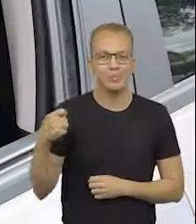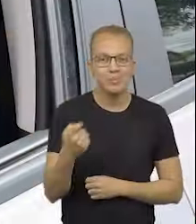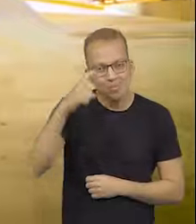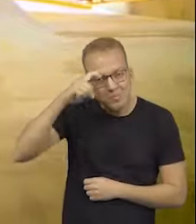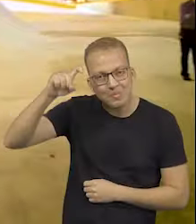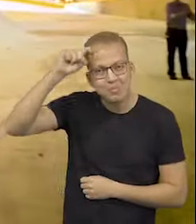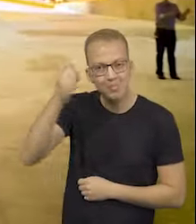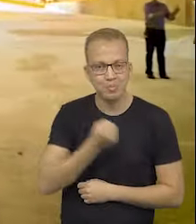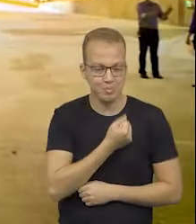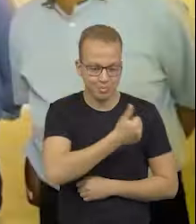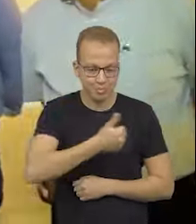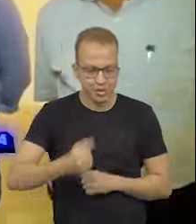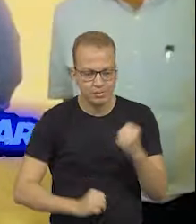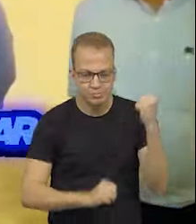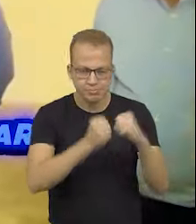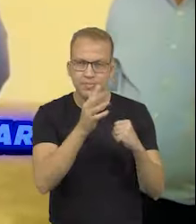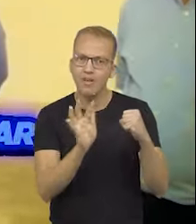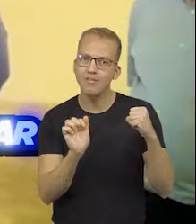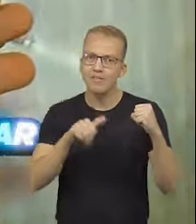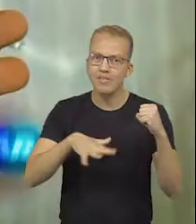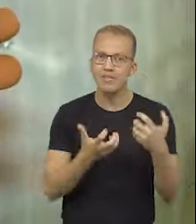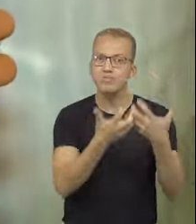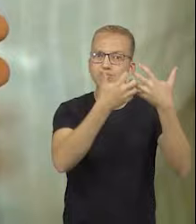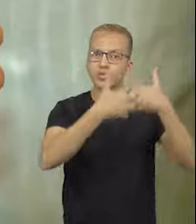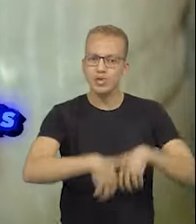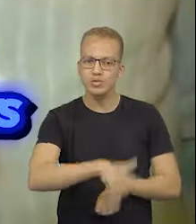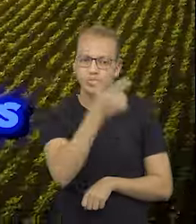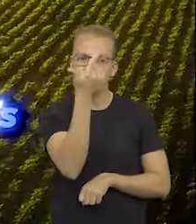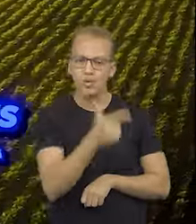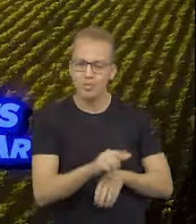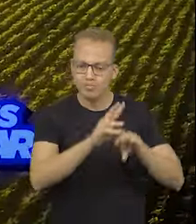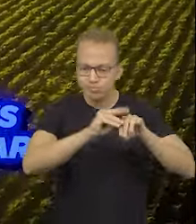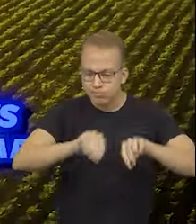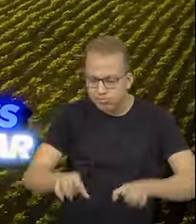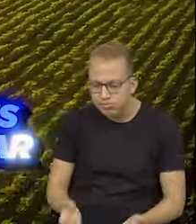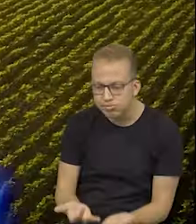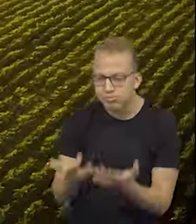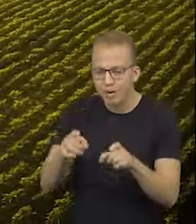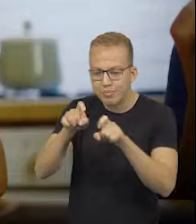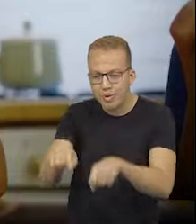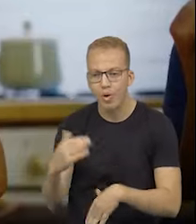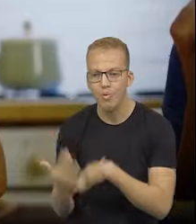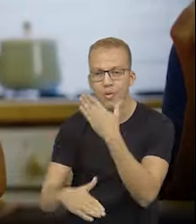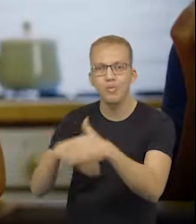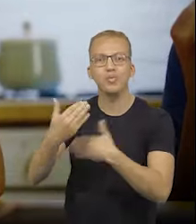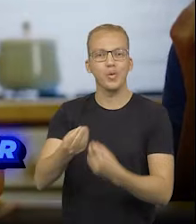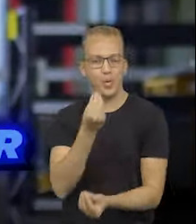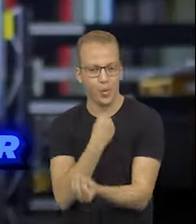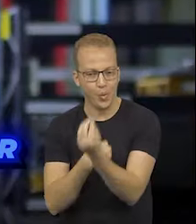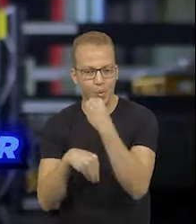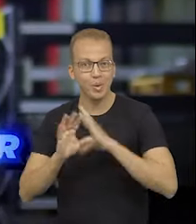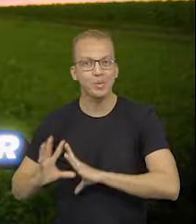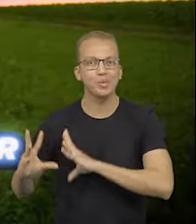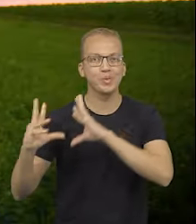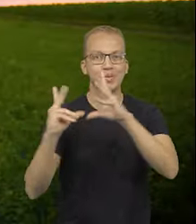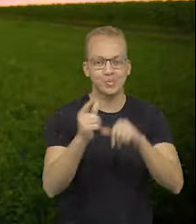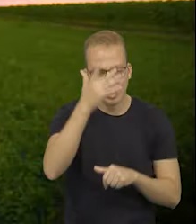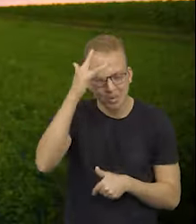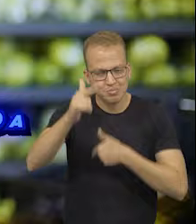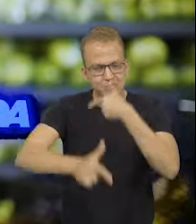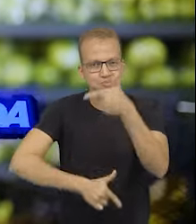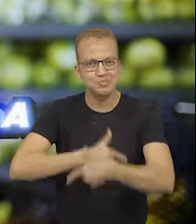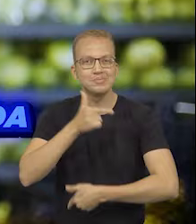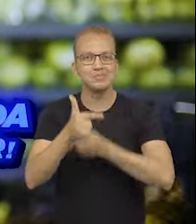A antiga Fafem já voltou a funcionar, produz fertilizante pra o agro não parar. É comida na mesa e o povo a trabalhar,